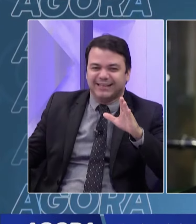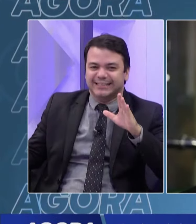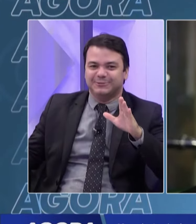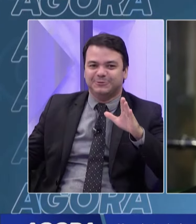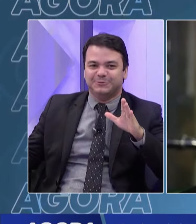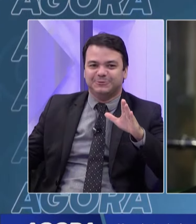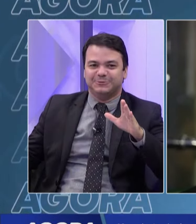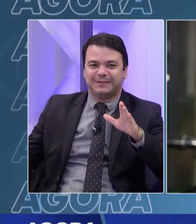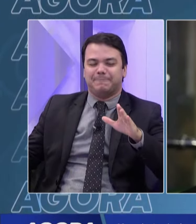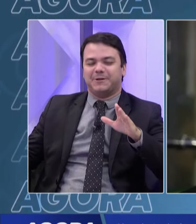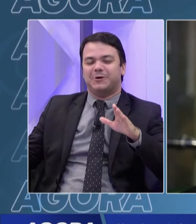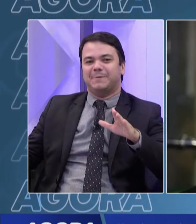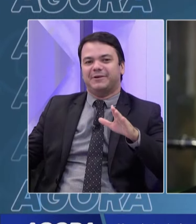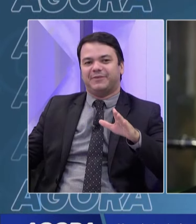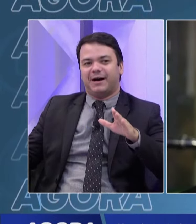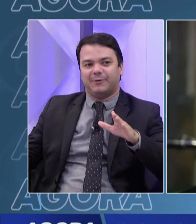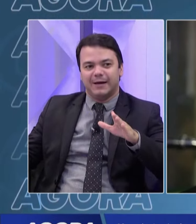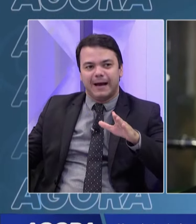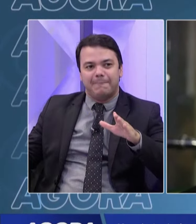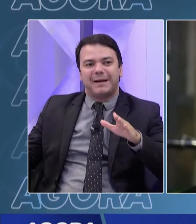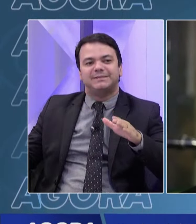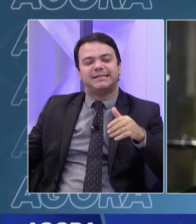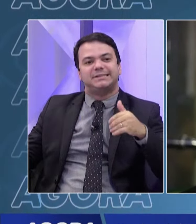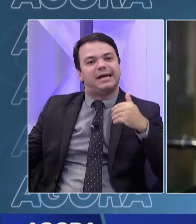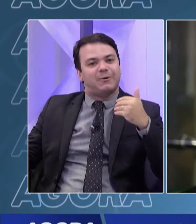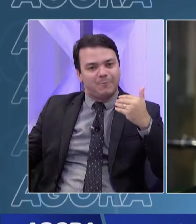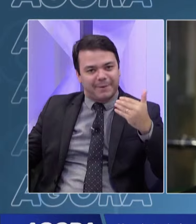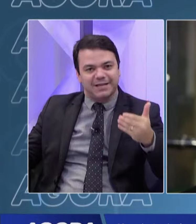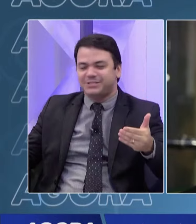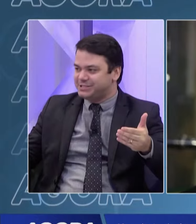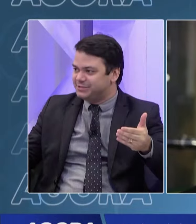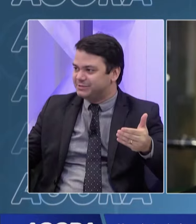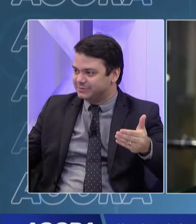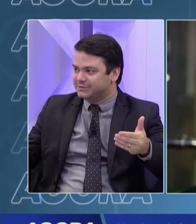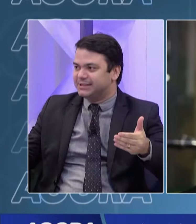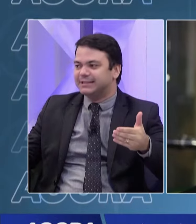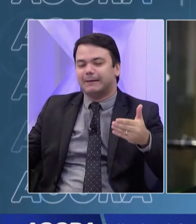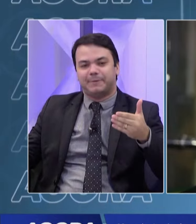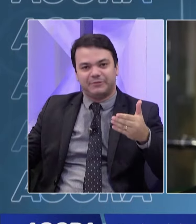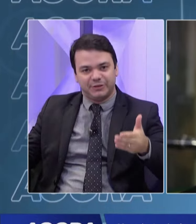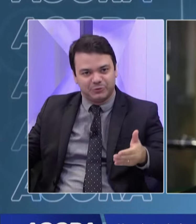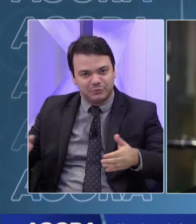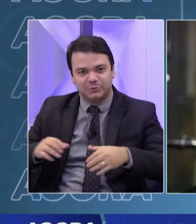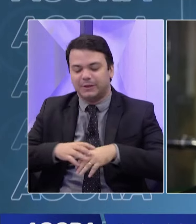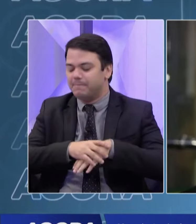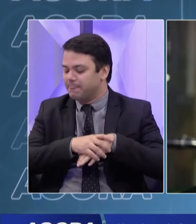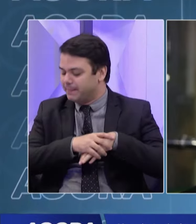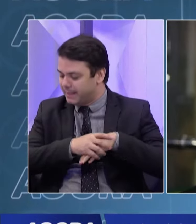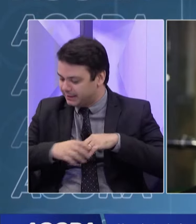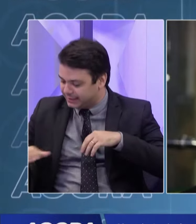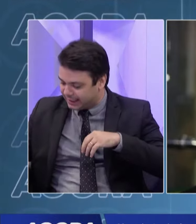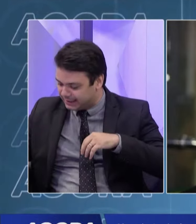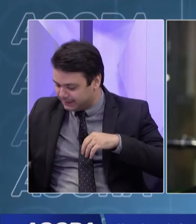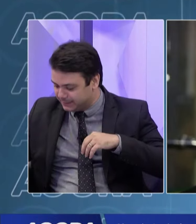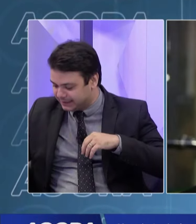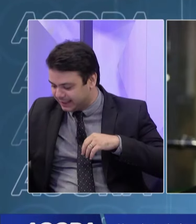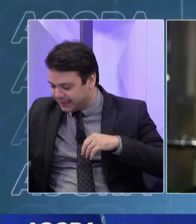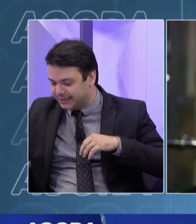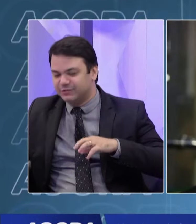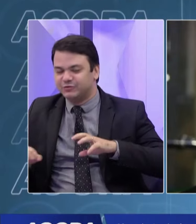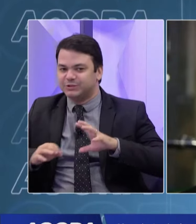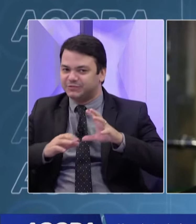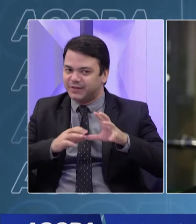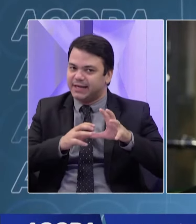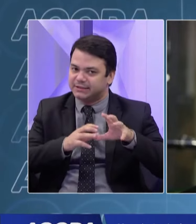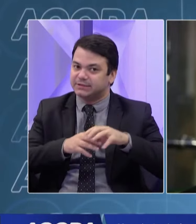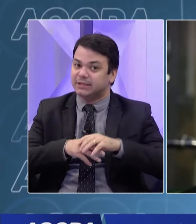está falando do capitão Robert Val, mas ele segue com prestígio, viu? É, lá é. Dentro da Câmara tem